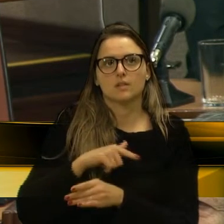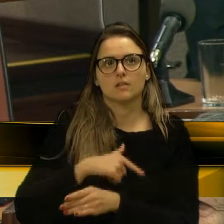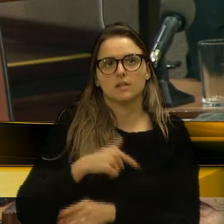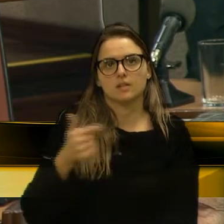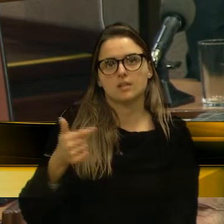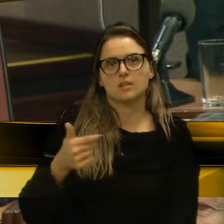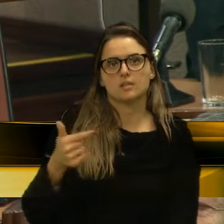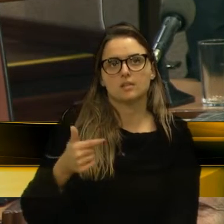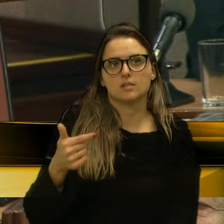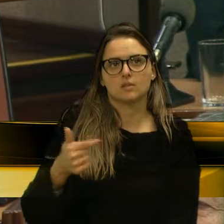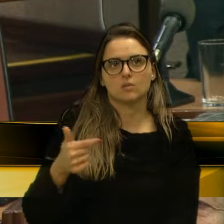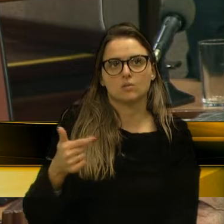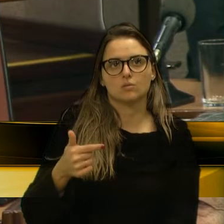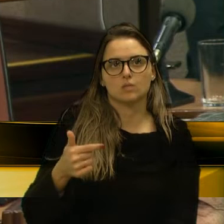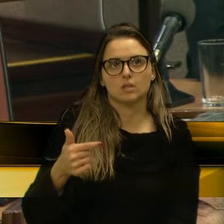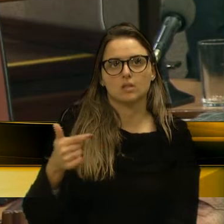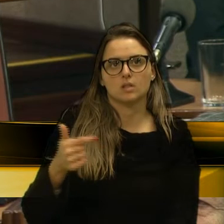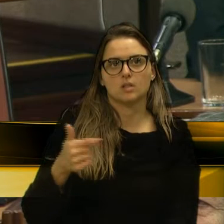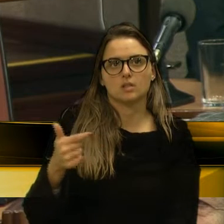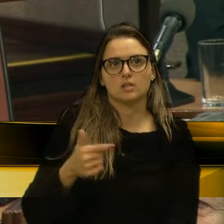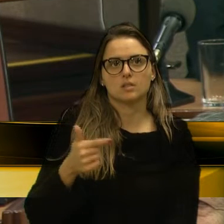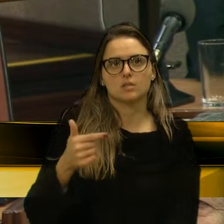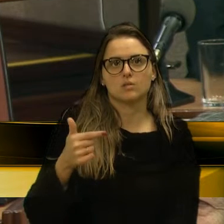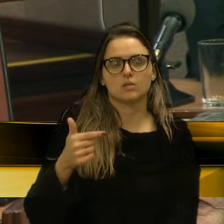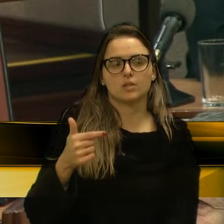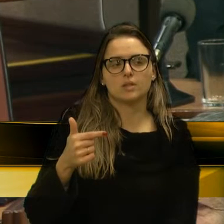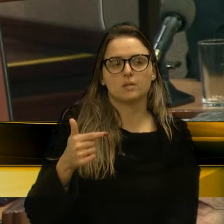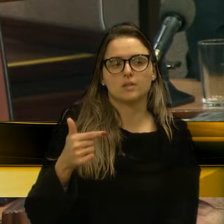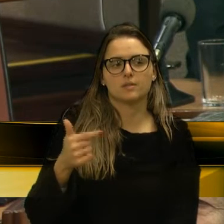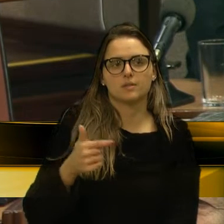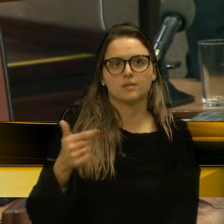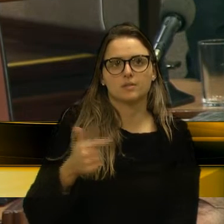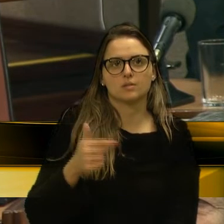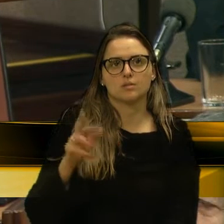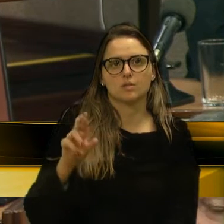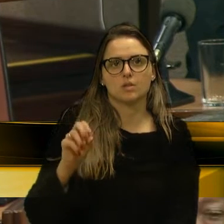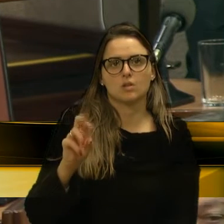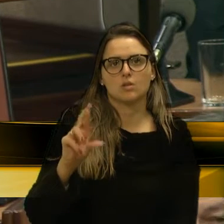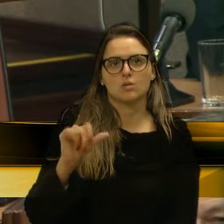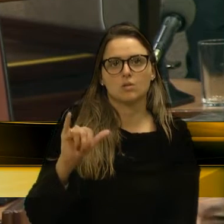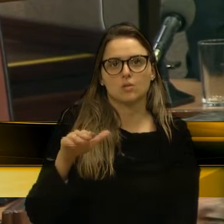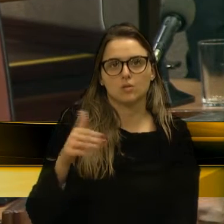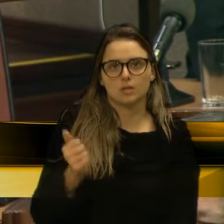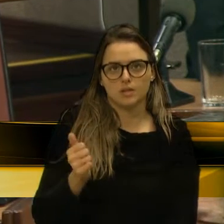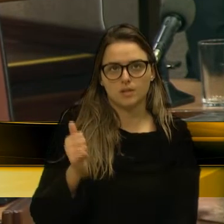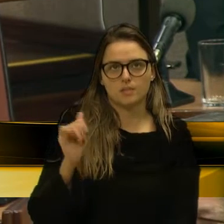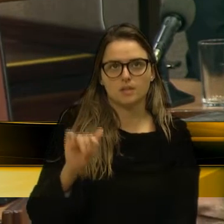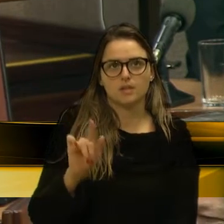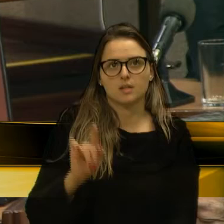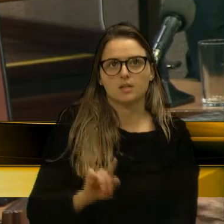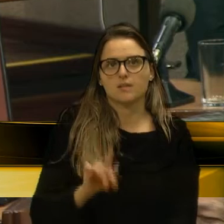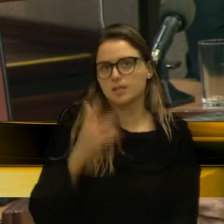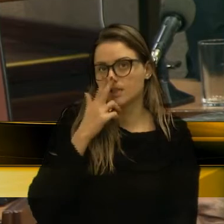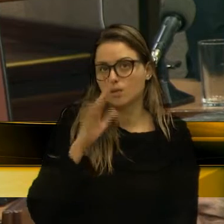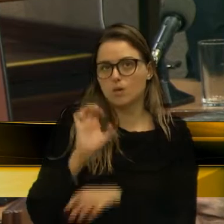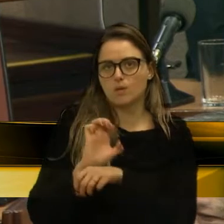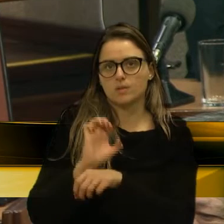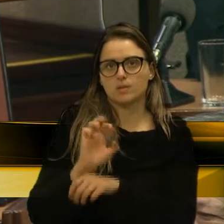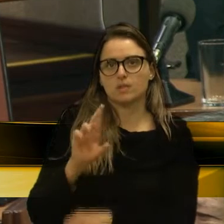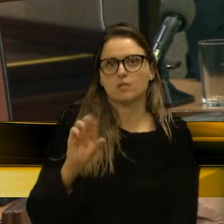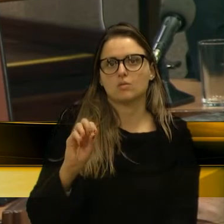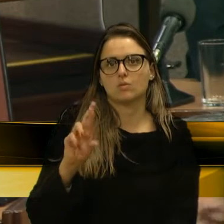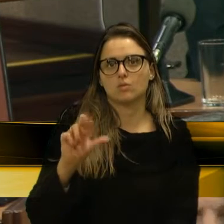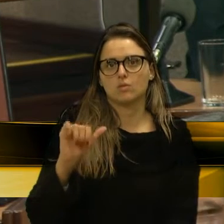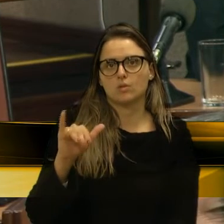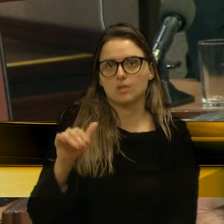Roraima no Rio Grande do Sul. O Rio Grande do Sul se transformará no estado da Roraima. É preocupante